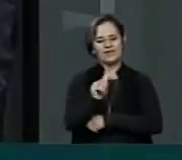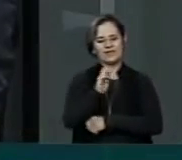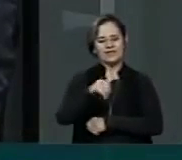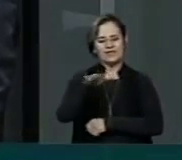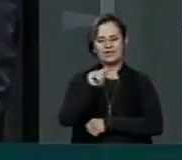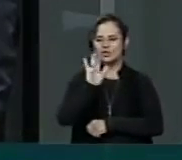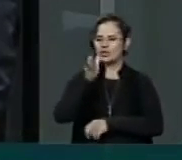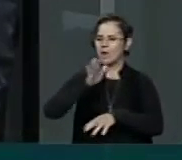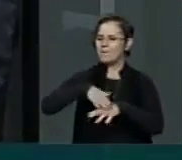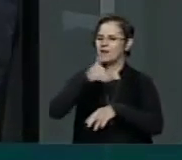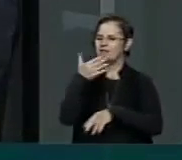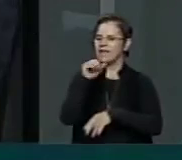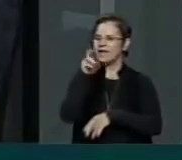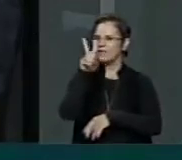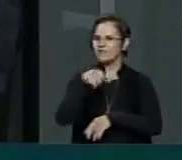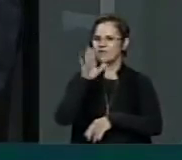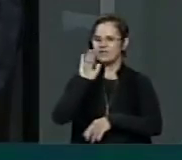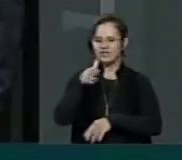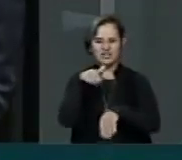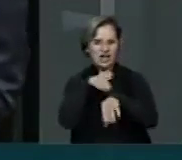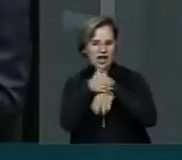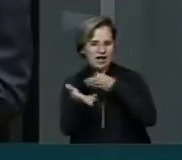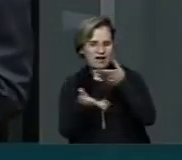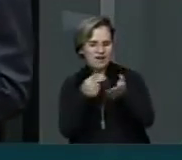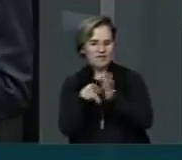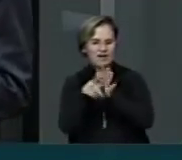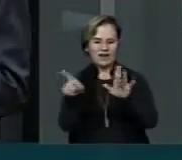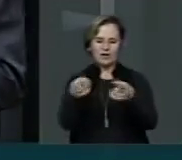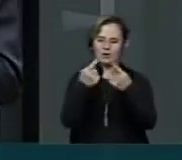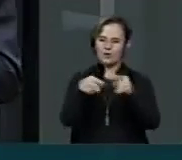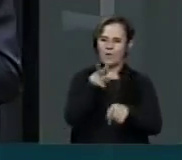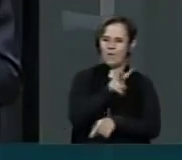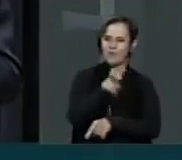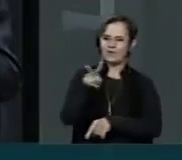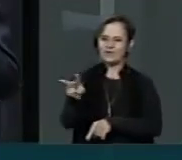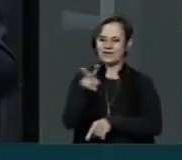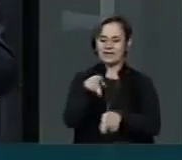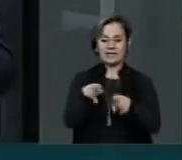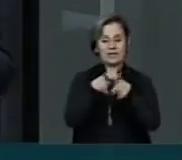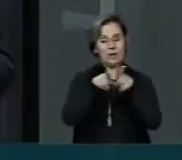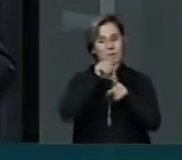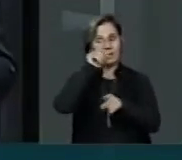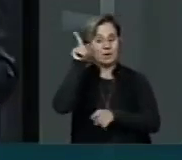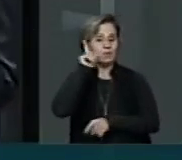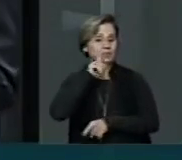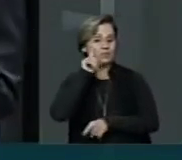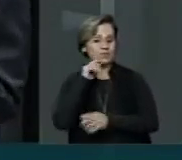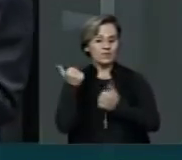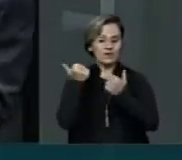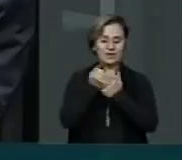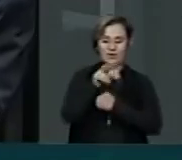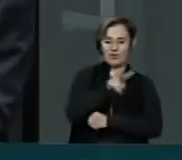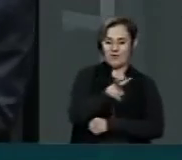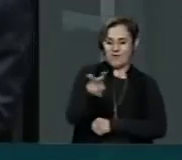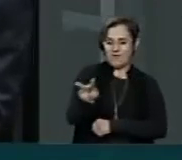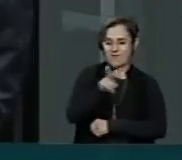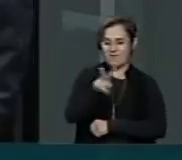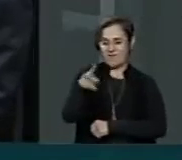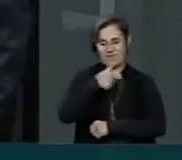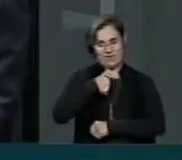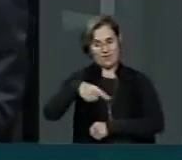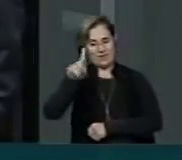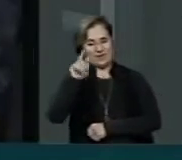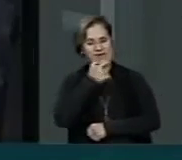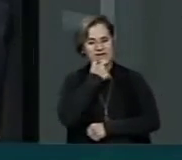tratando do assunto da música reggae dos artistas jamaicanos, nos Estados Unidos, em nome do reggae, estive na Inglaterra,